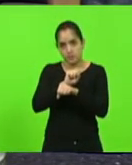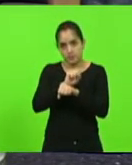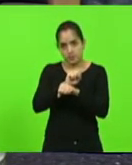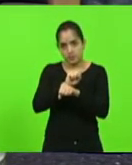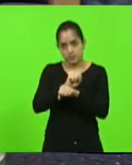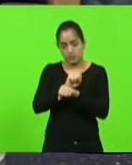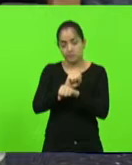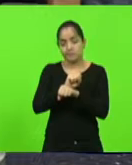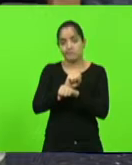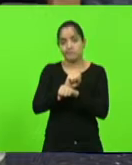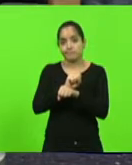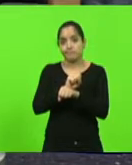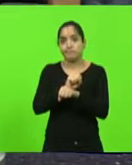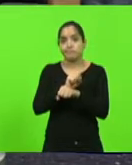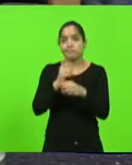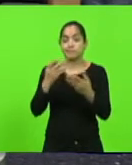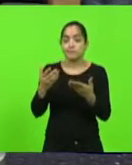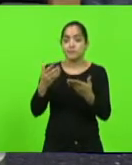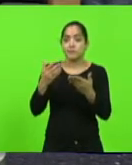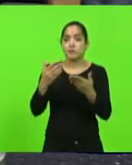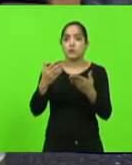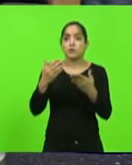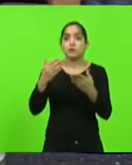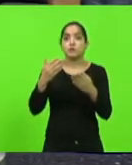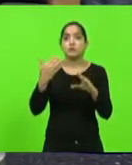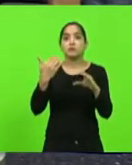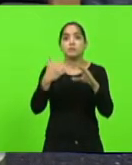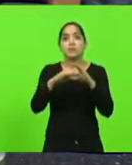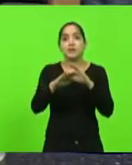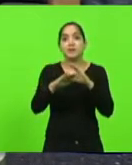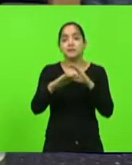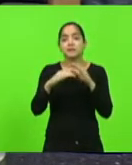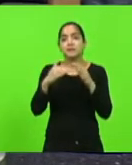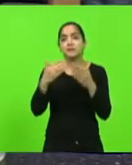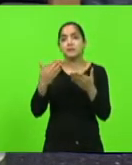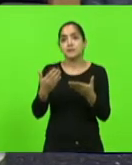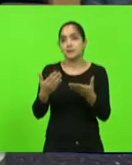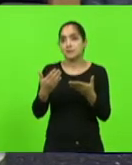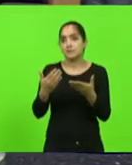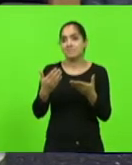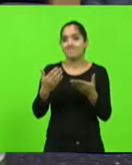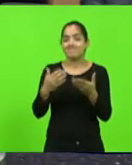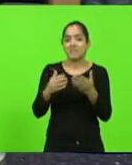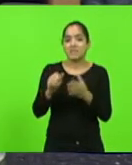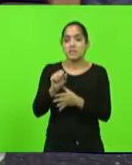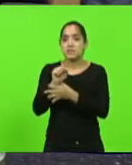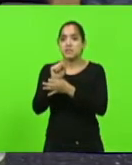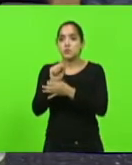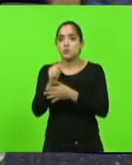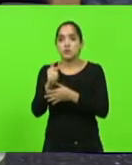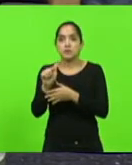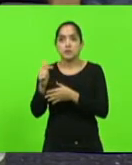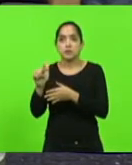prefis, e quando o governo manda, manda muito inseguro, manda muito